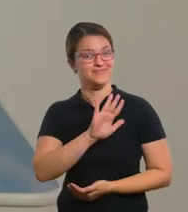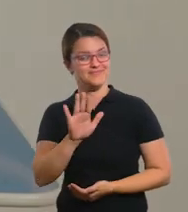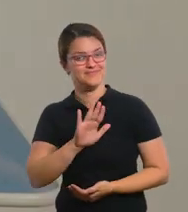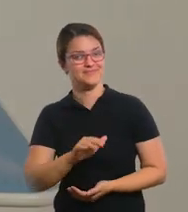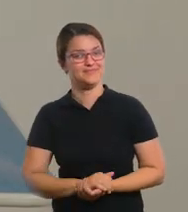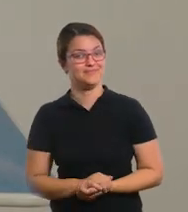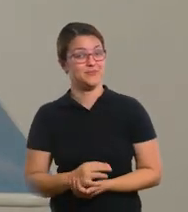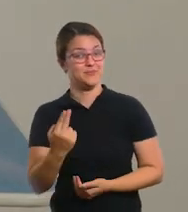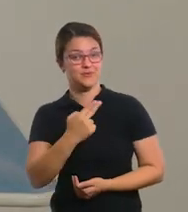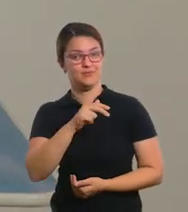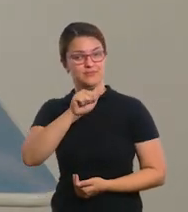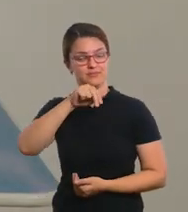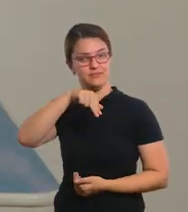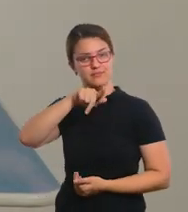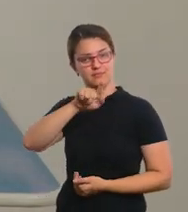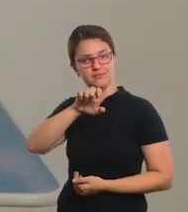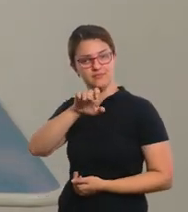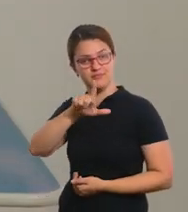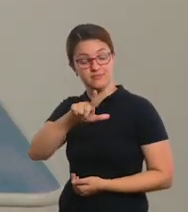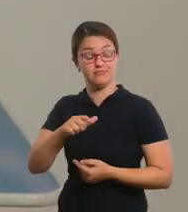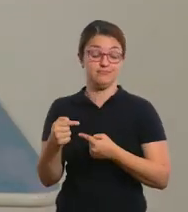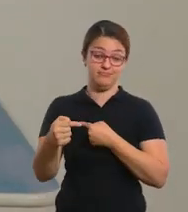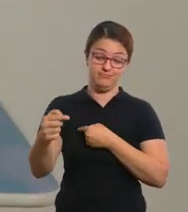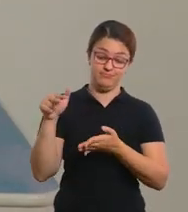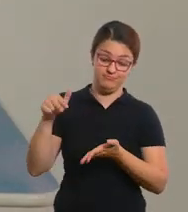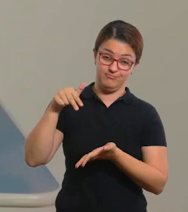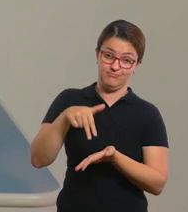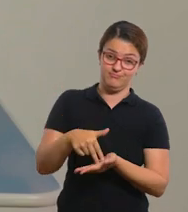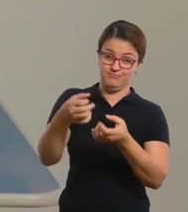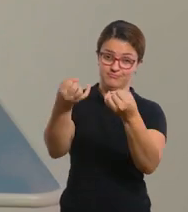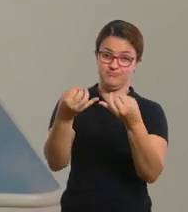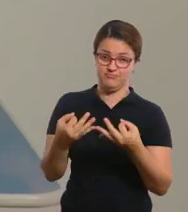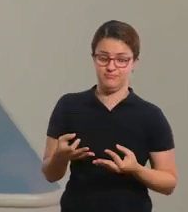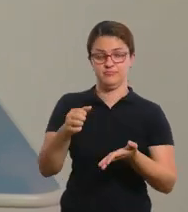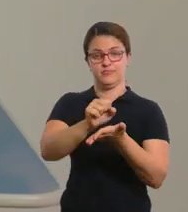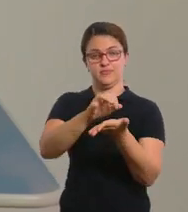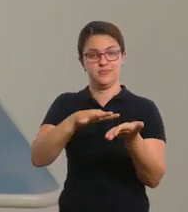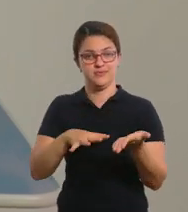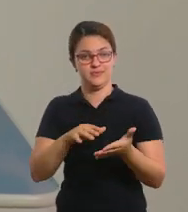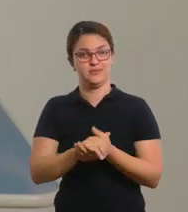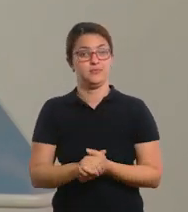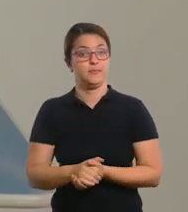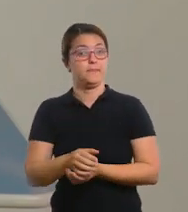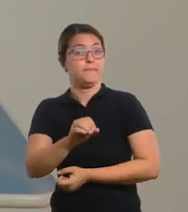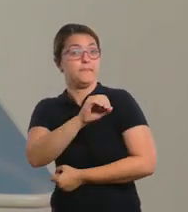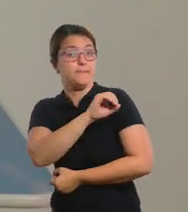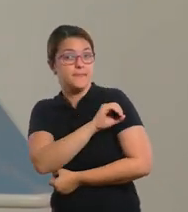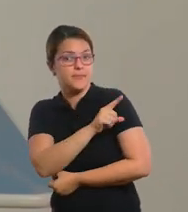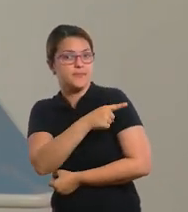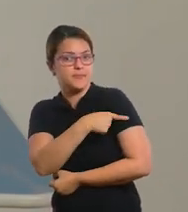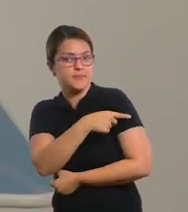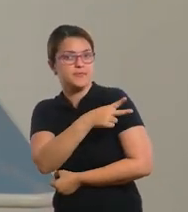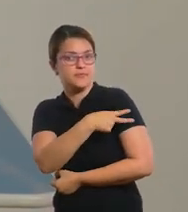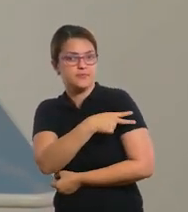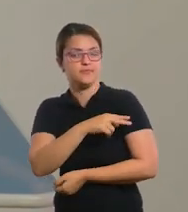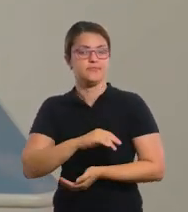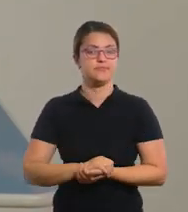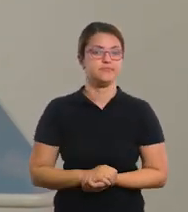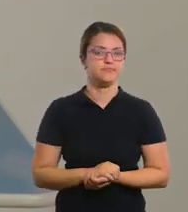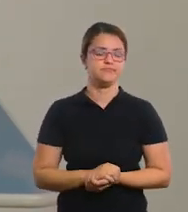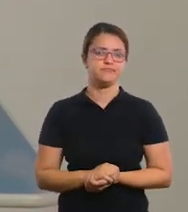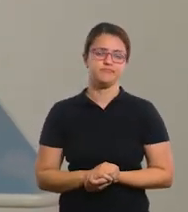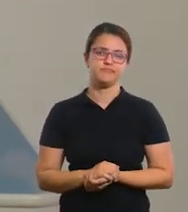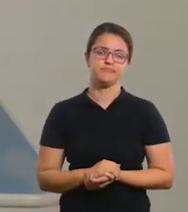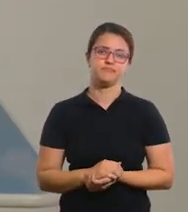Olá, pessoal! Aqui é a professora Angie. Essa semana estou aqui para explicar as atividades do pré, primeiro ano e segundo ano.